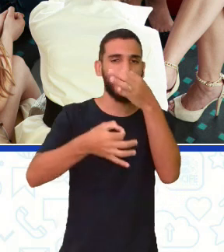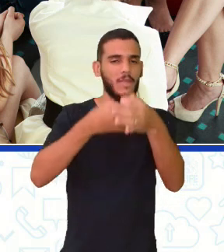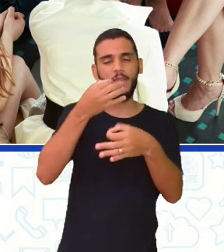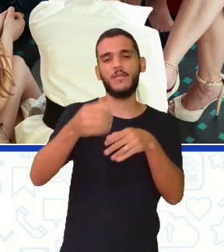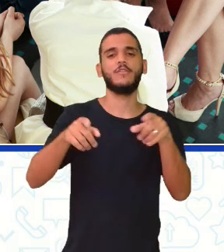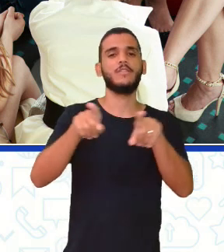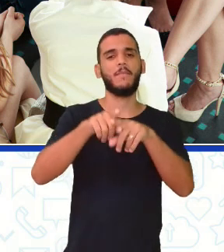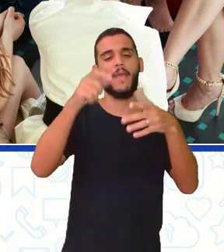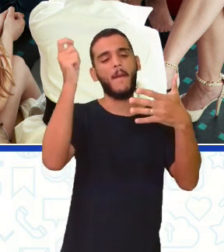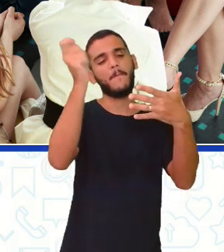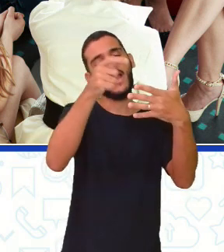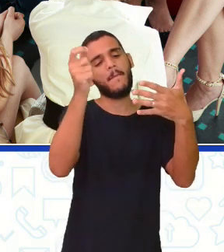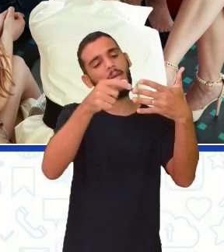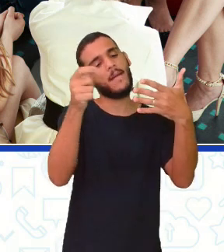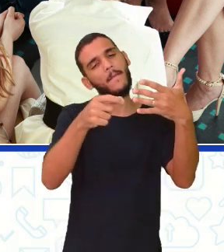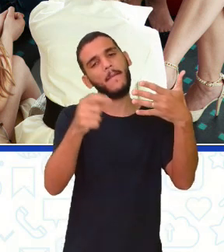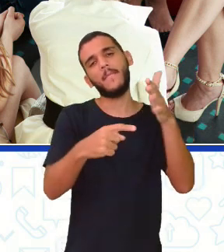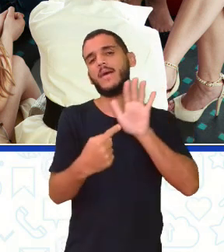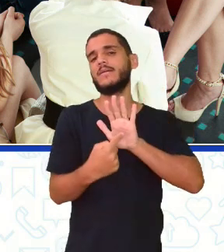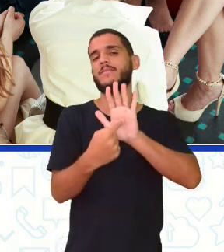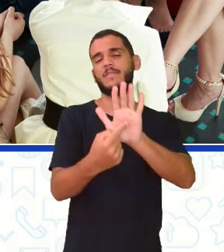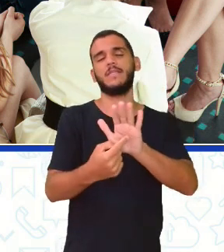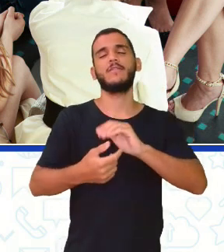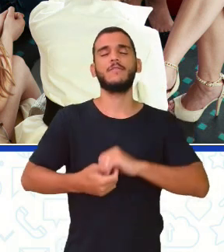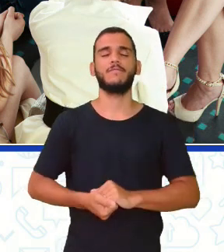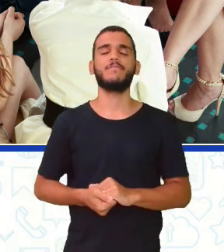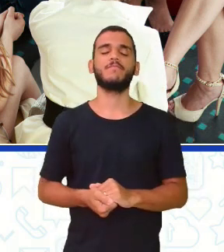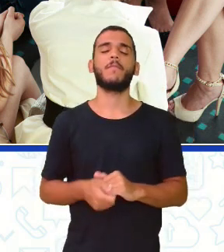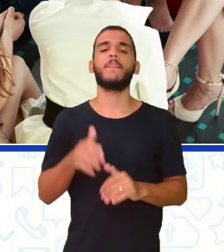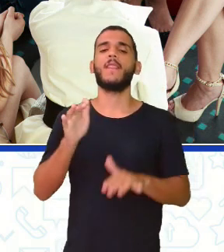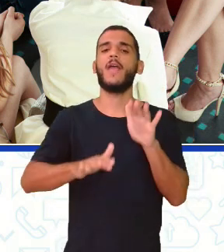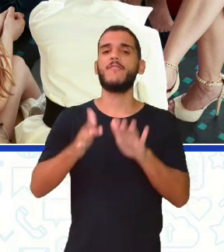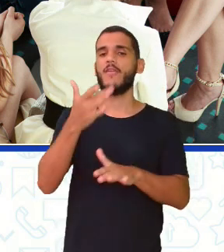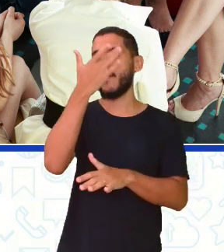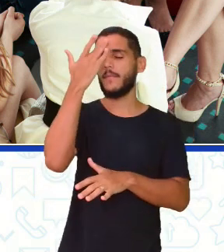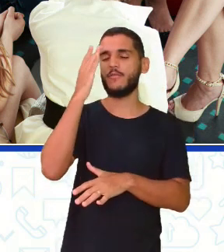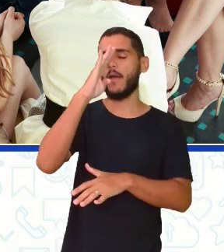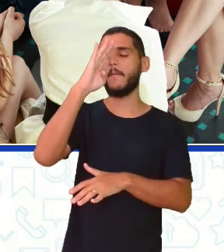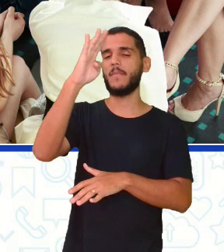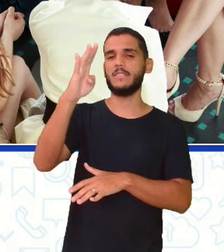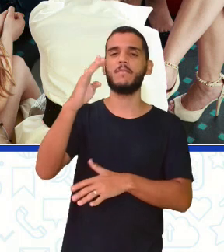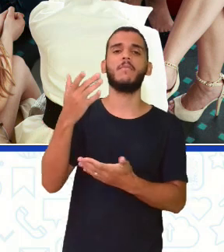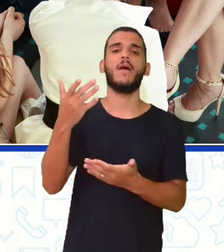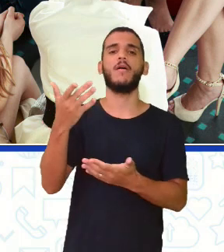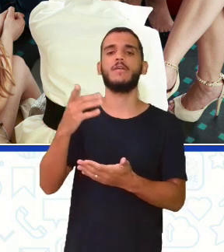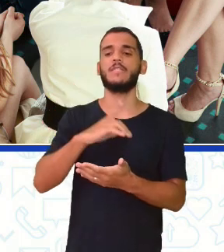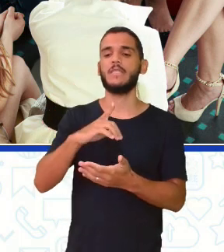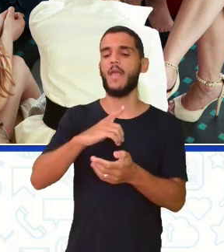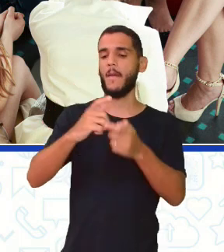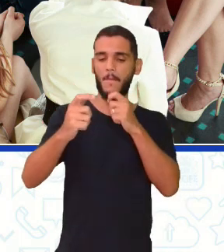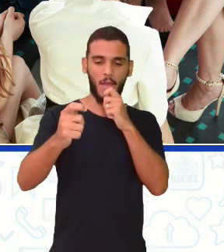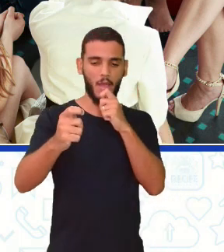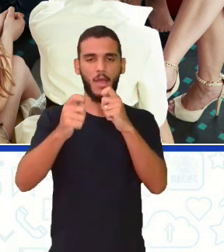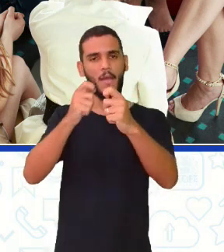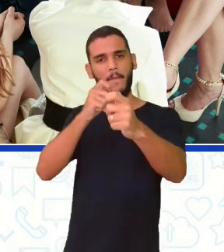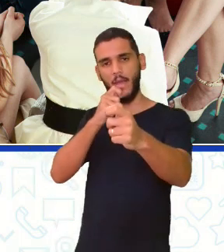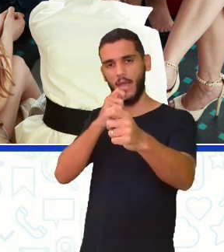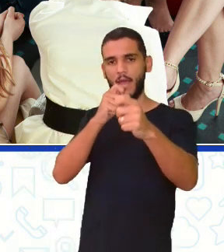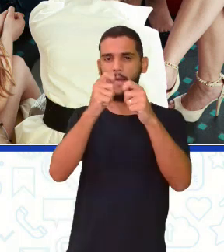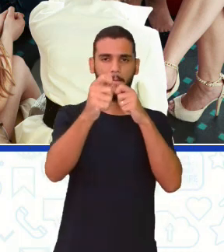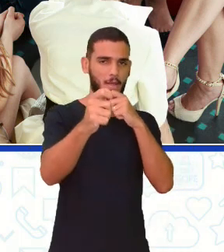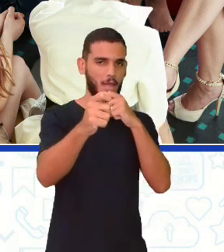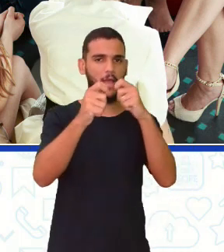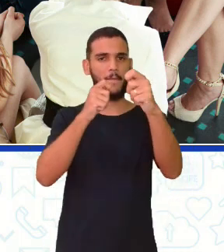apresentações, né? Muitas vezes há um apresentador principal que faz esse papel de mediação enquanto os outros